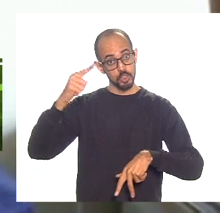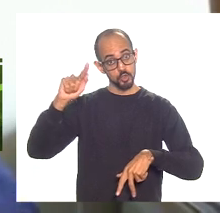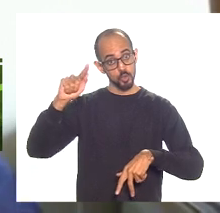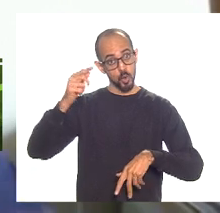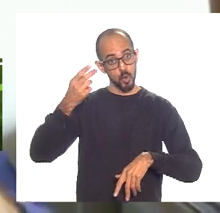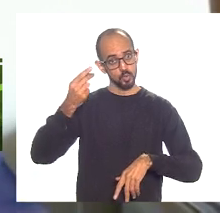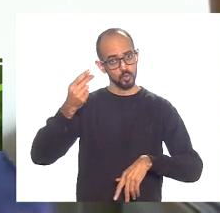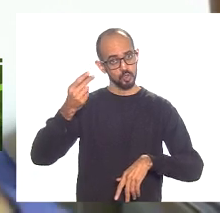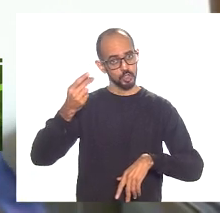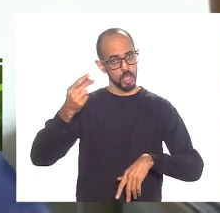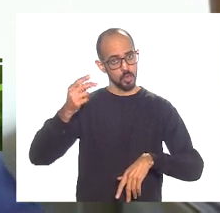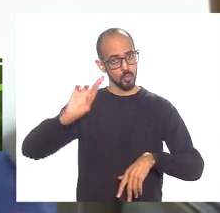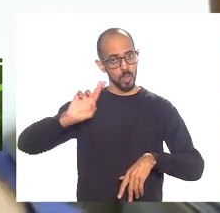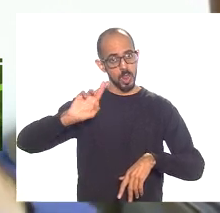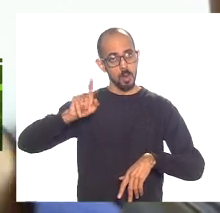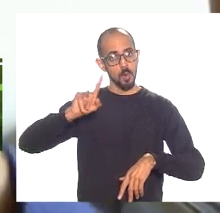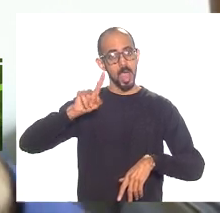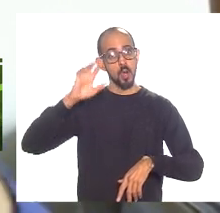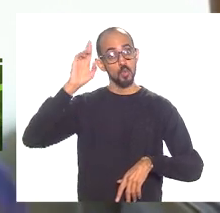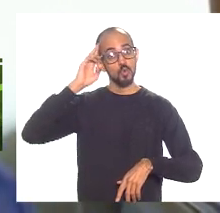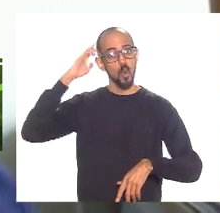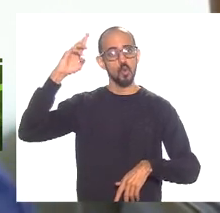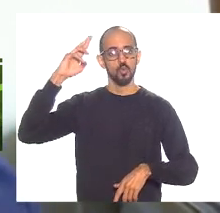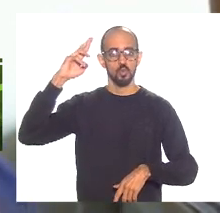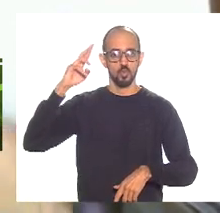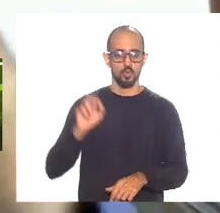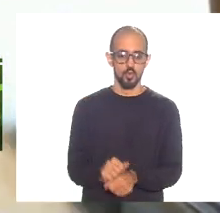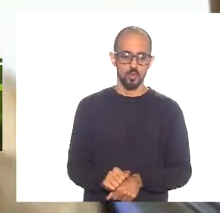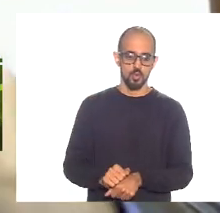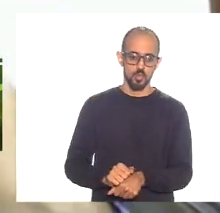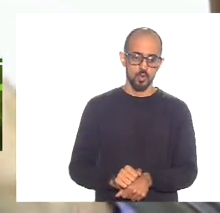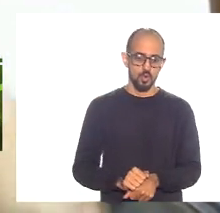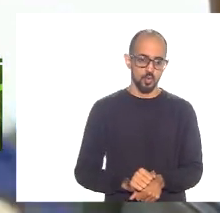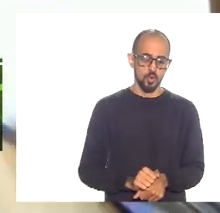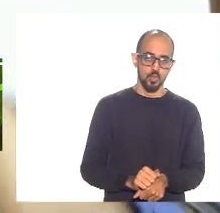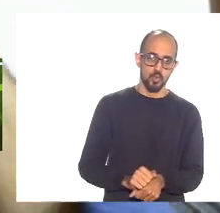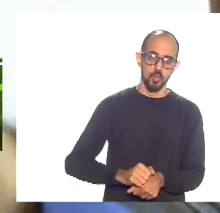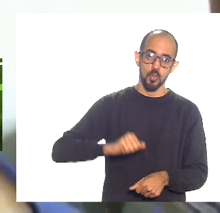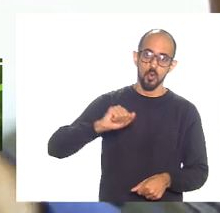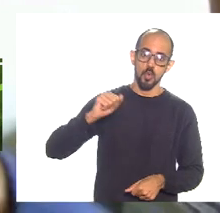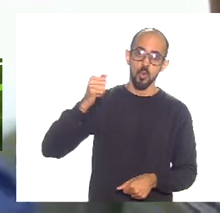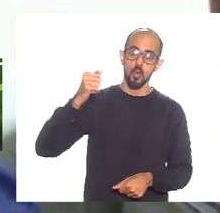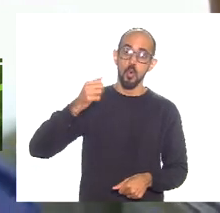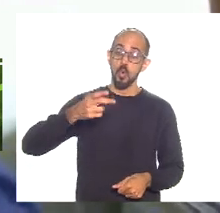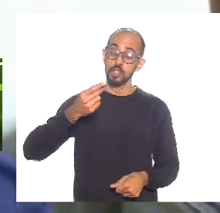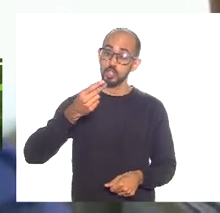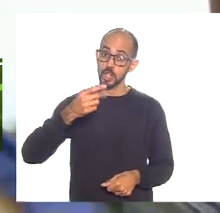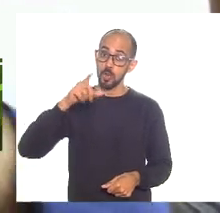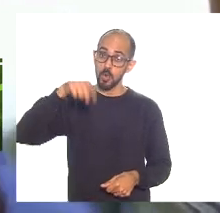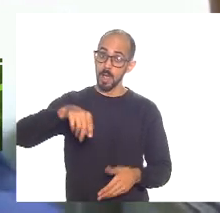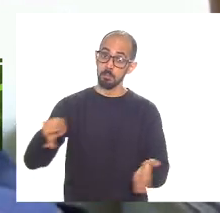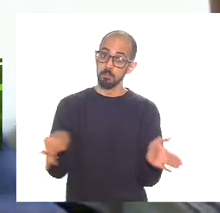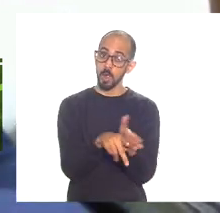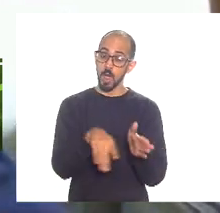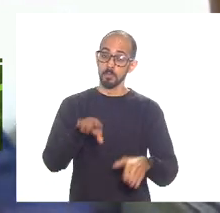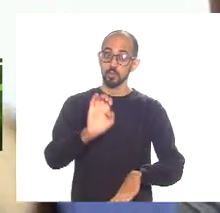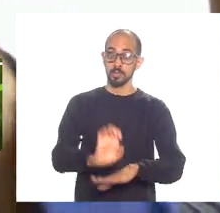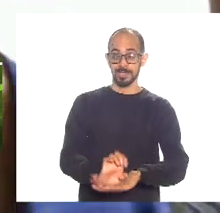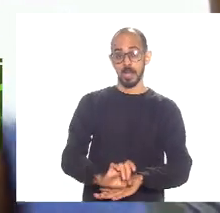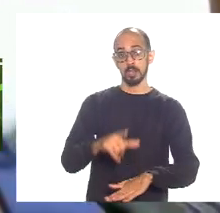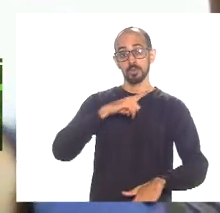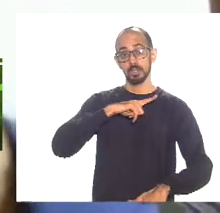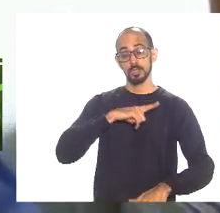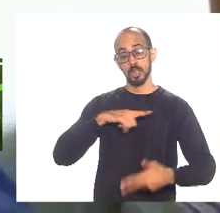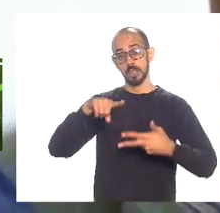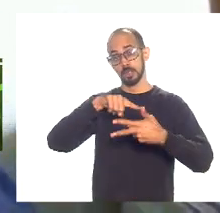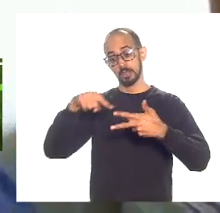ele não é o dono do tesouro o tesouro é do estado e o estado é composto de